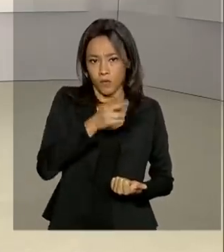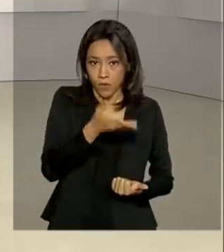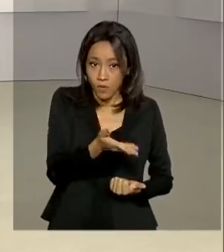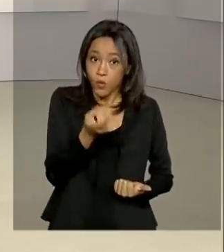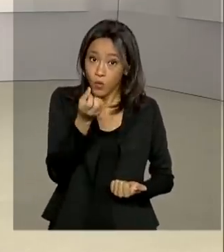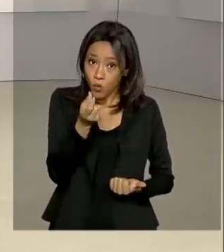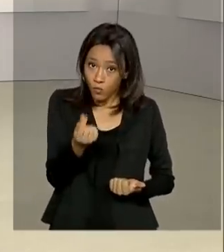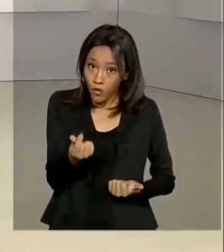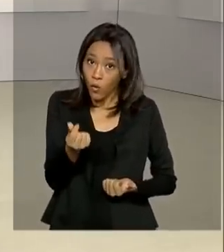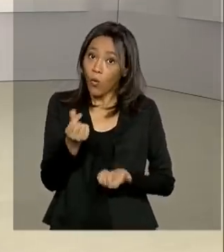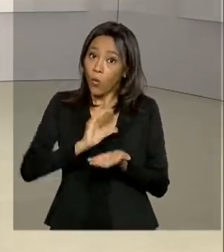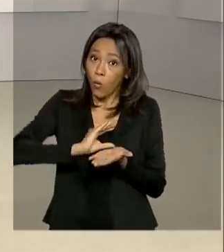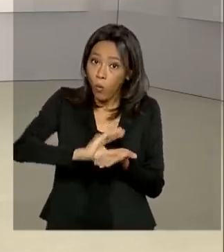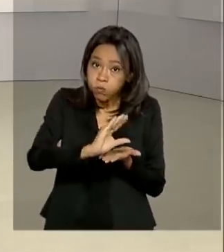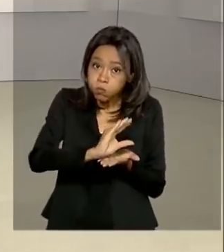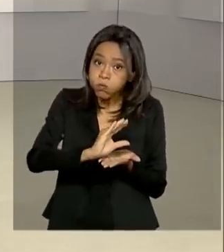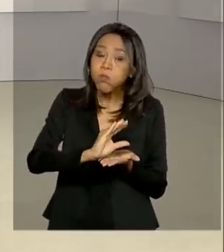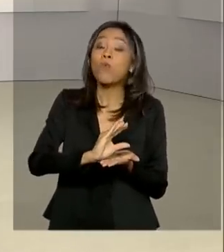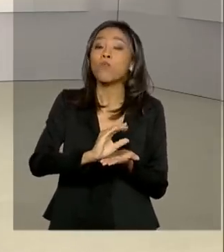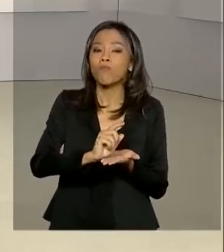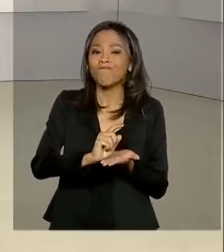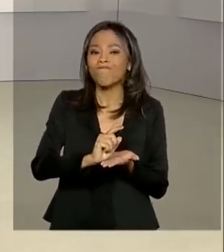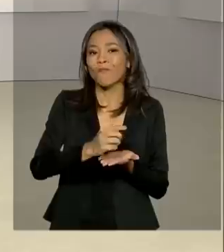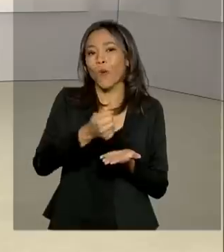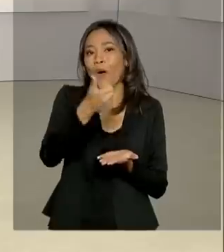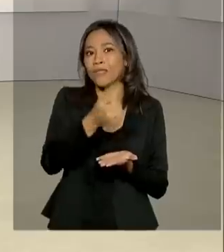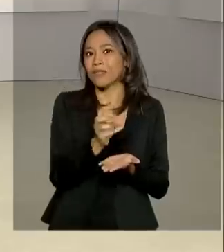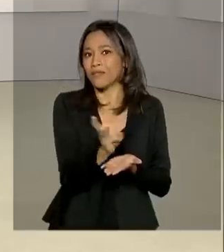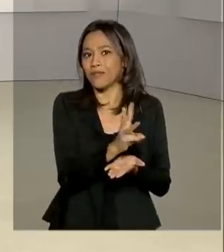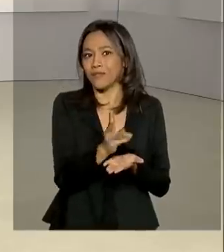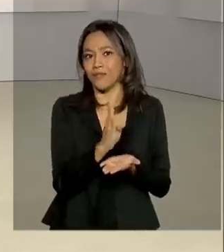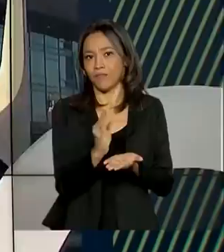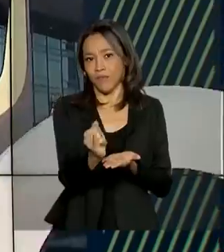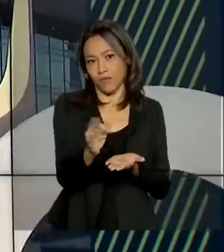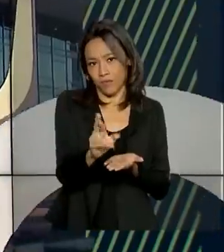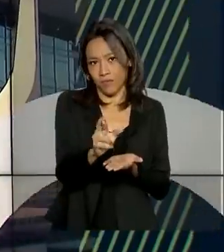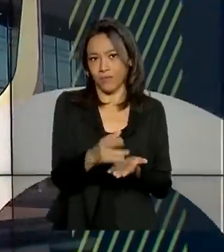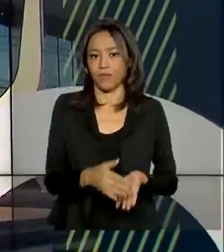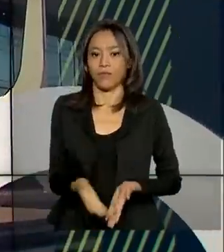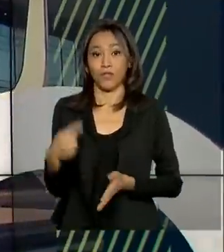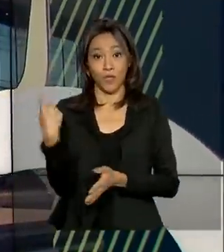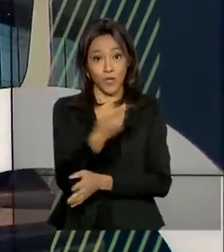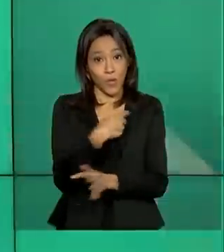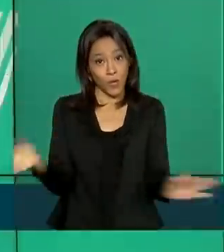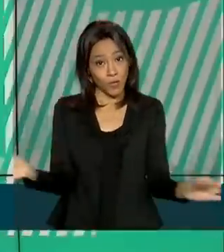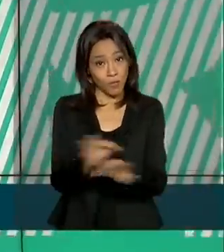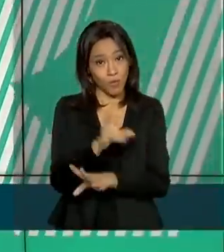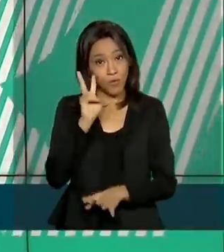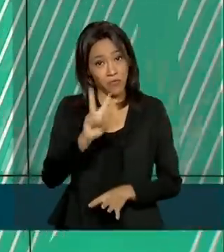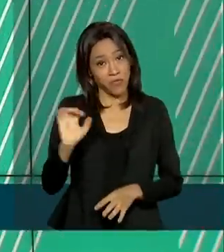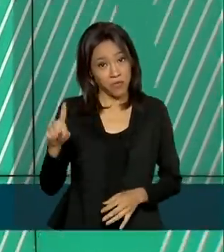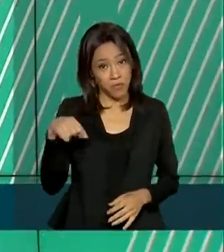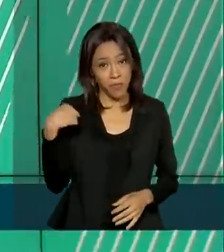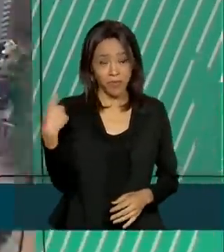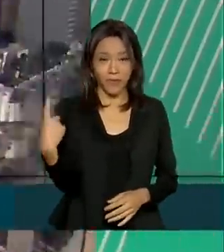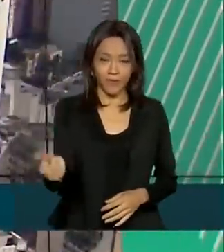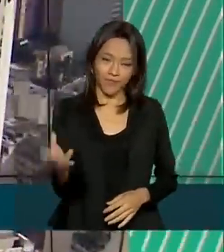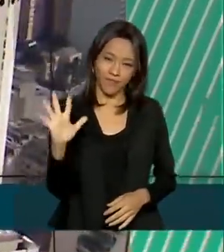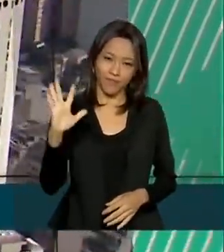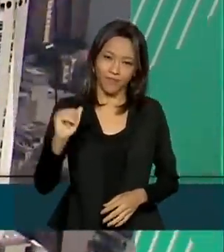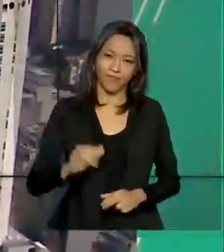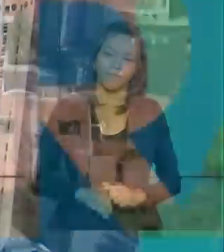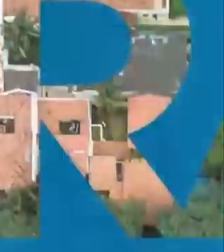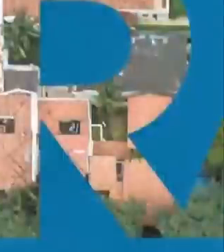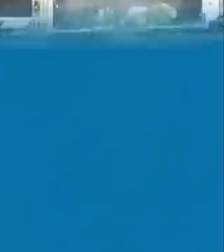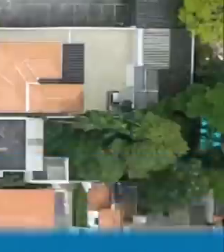repassado aos brasileiros chega a quase 33 bilhões de reais. A gente fica por aqui, nos vemos então na próxima edição. Até